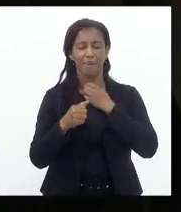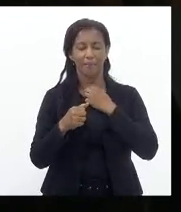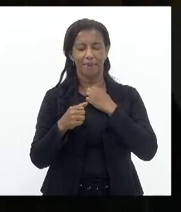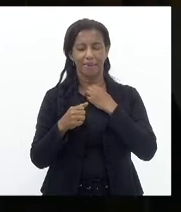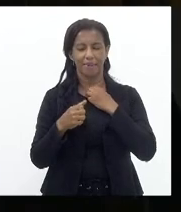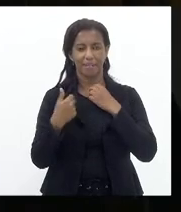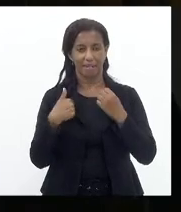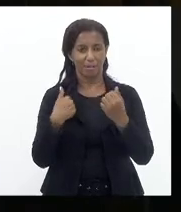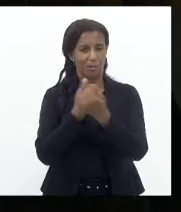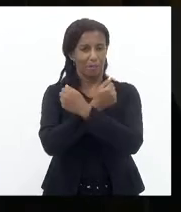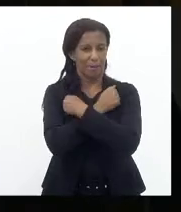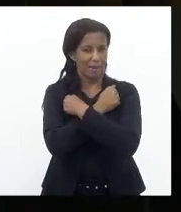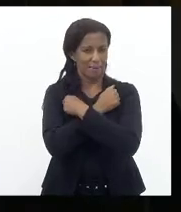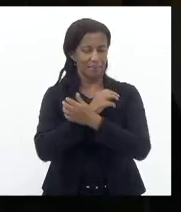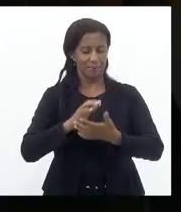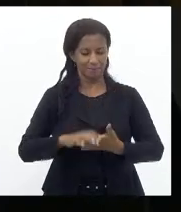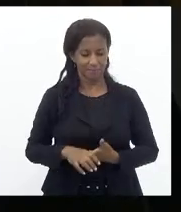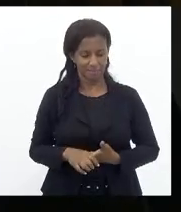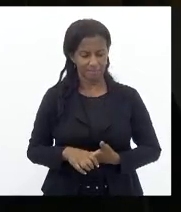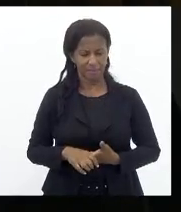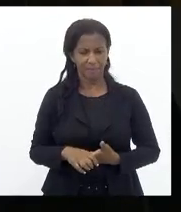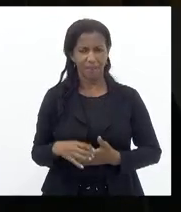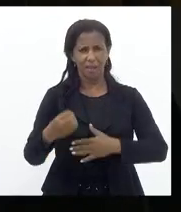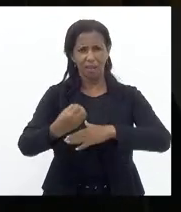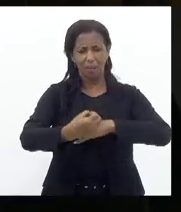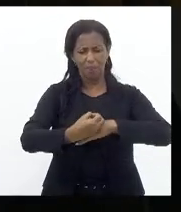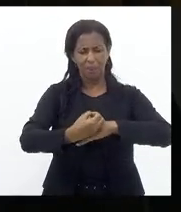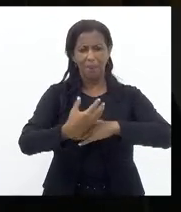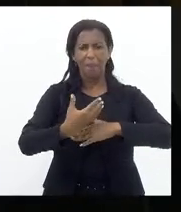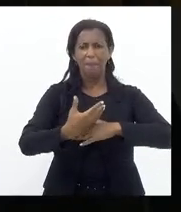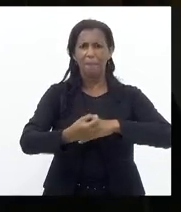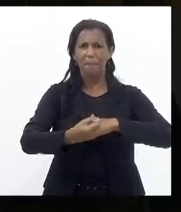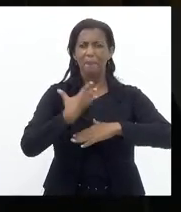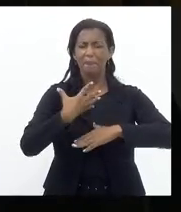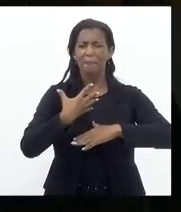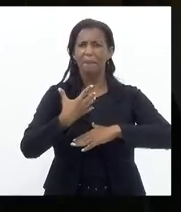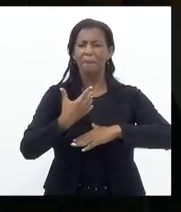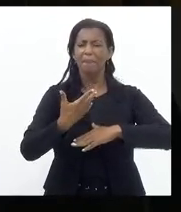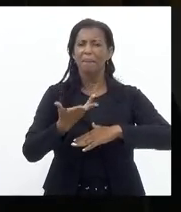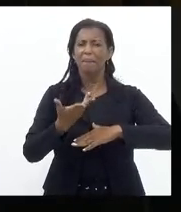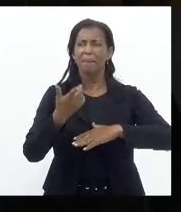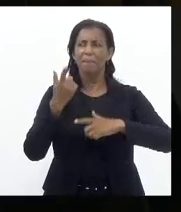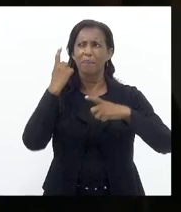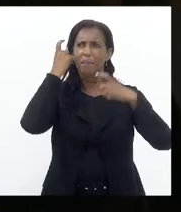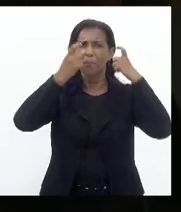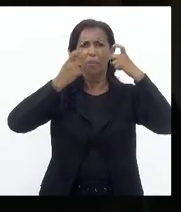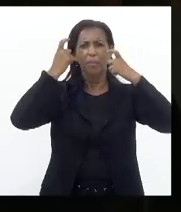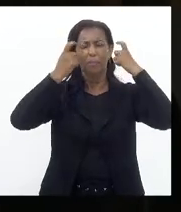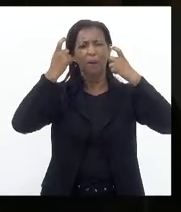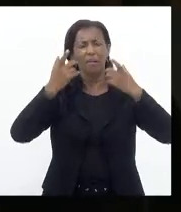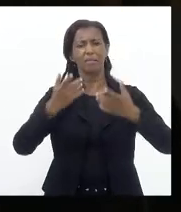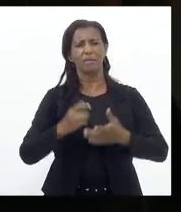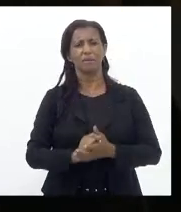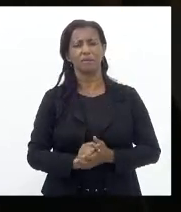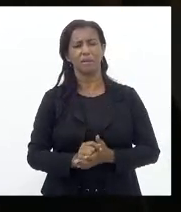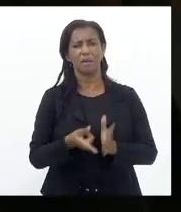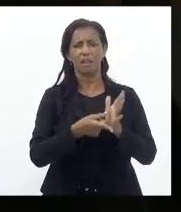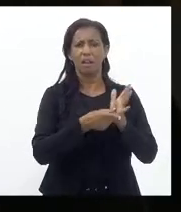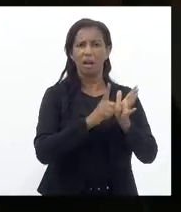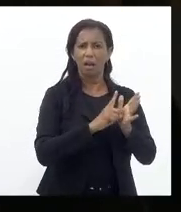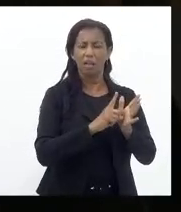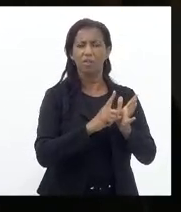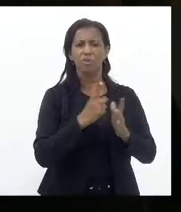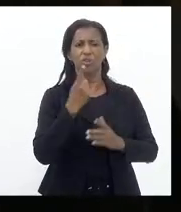um grande abraço Me passou uma mensagem Tia Ju Muito preocupada Mas antes Ela já havia